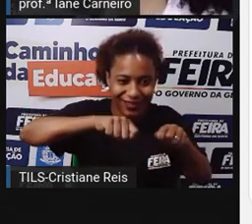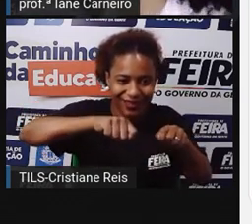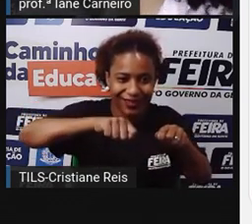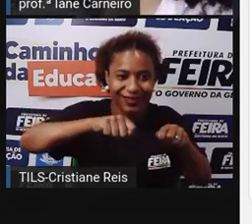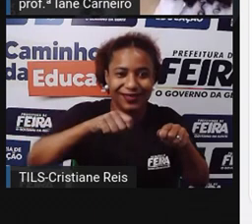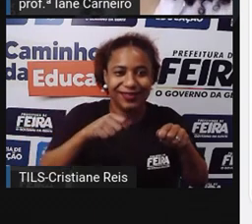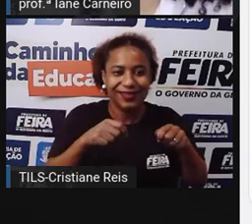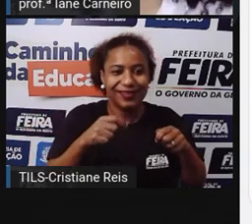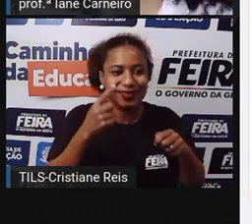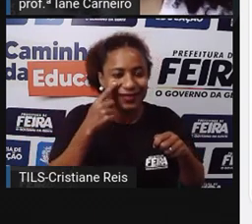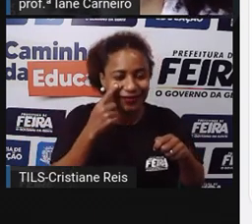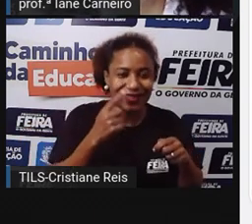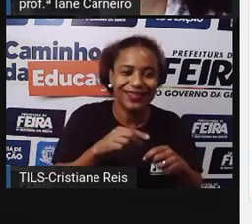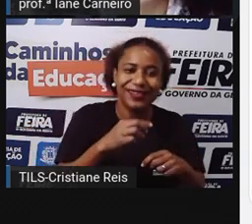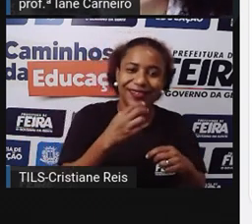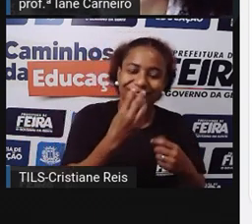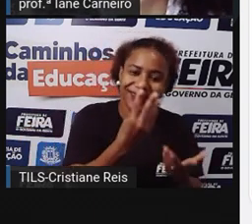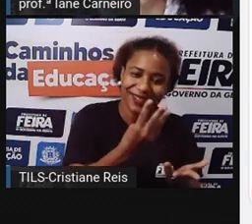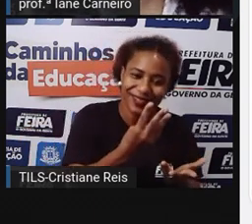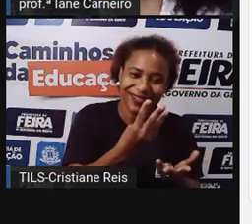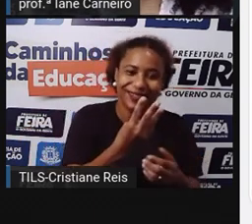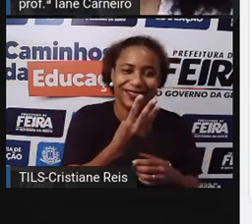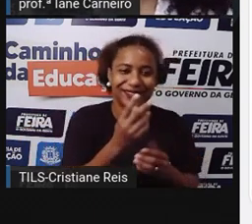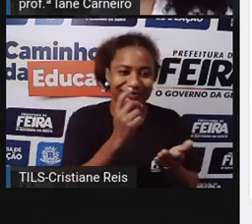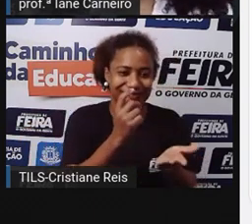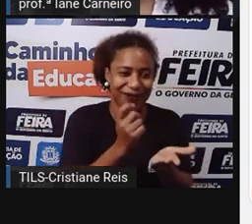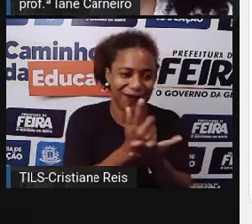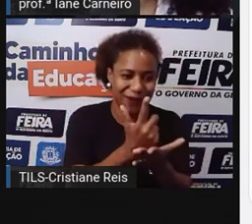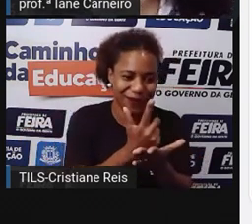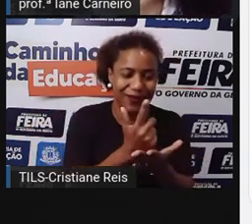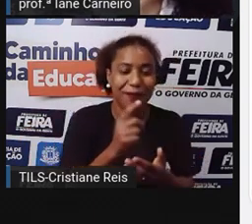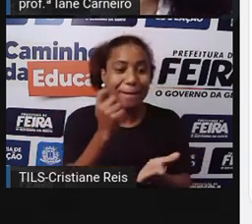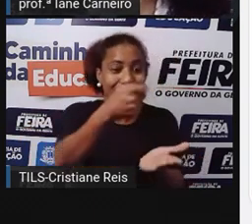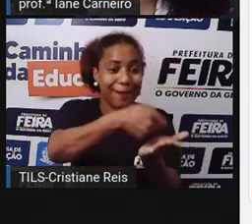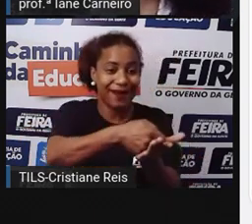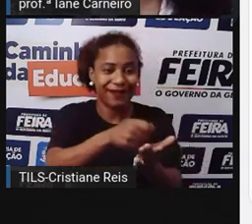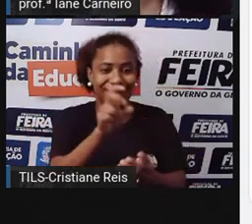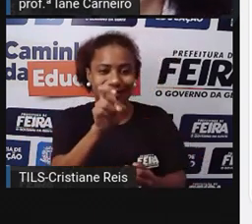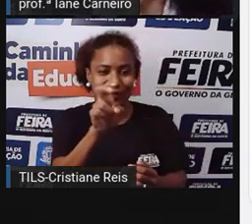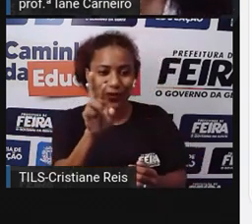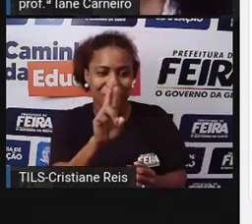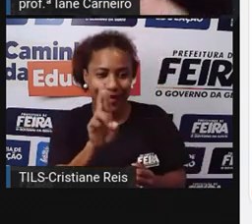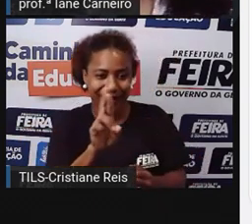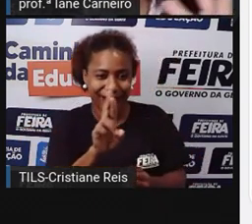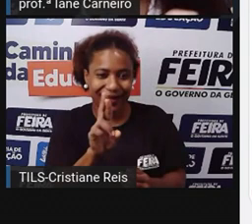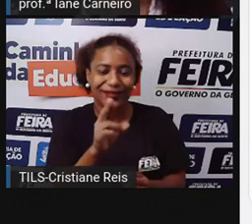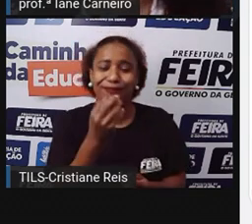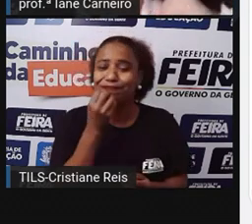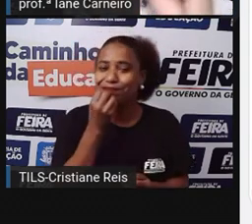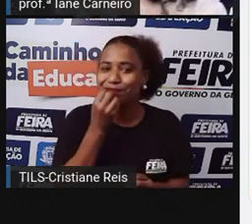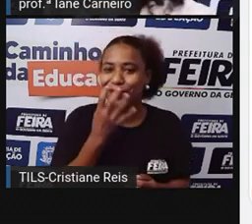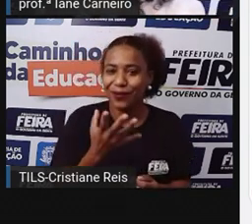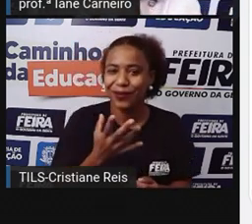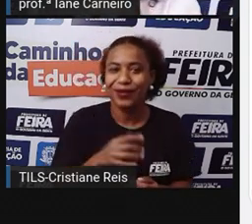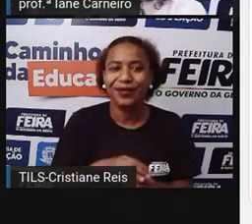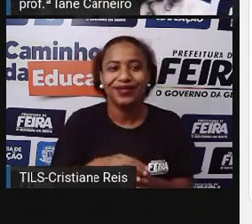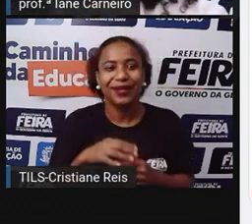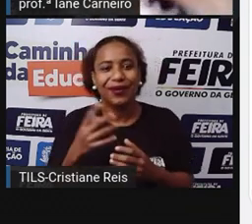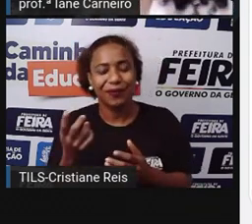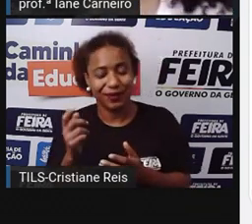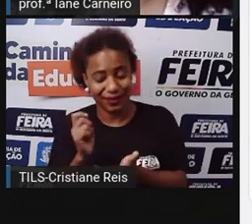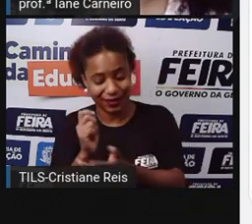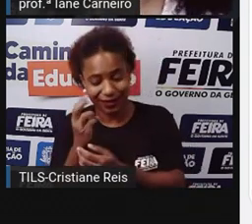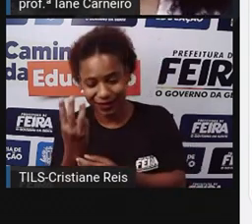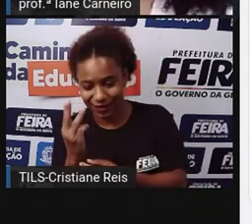Três por cinco Né? Então compra A quantidade Desses produtos aqui Ó São três tomates Por cinco reais